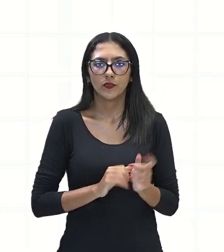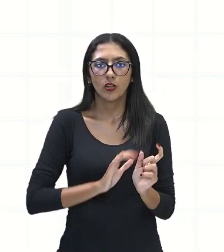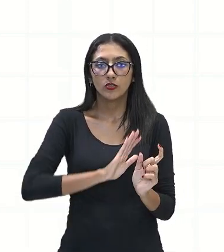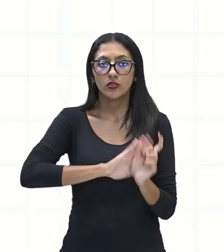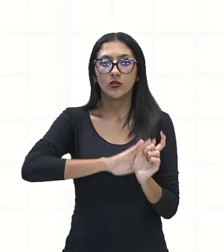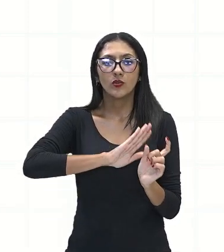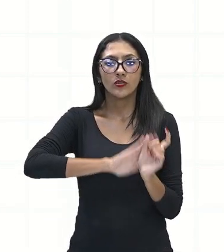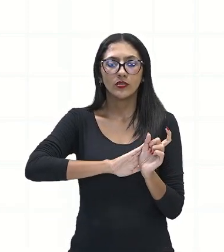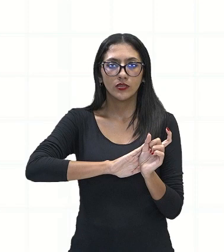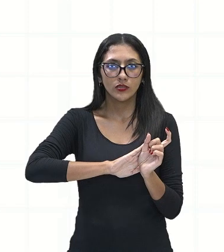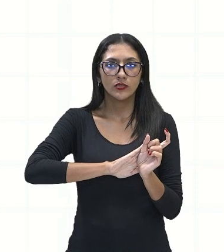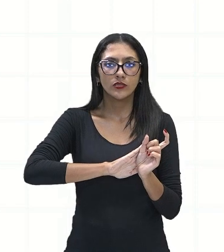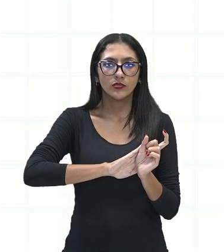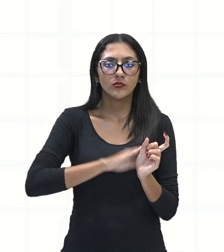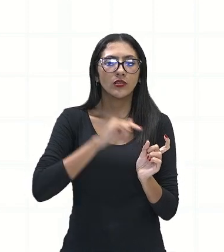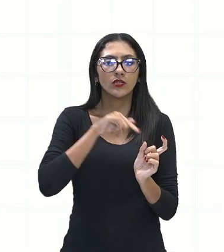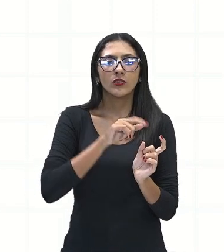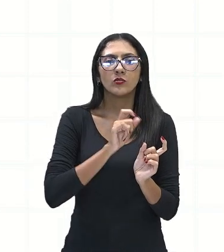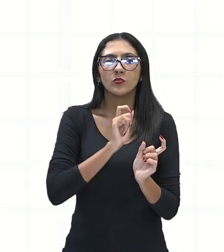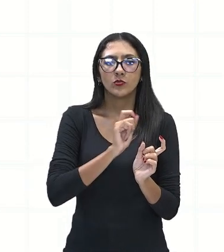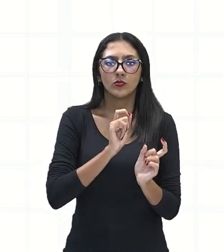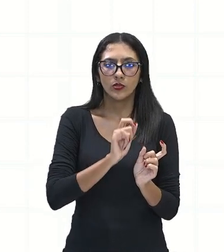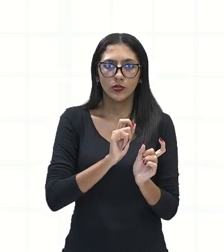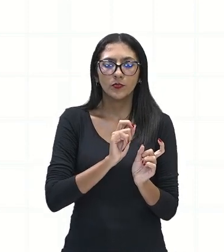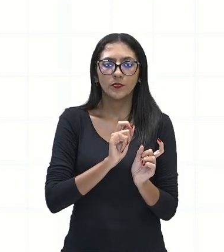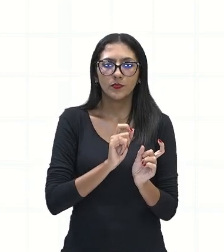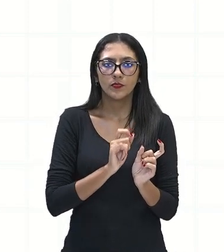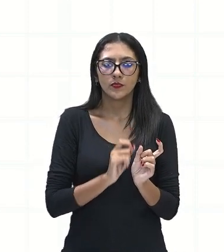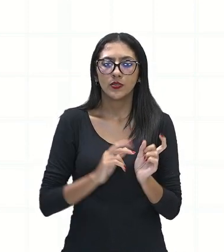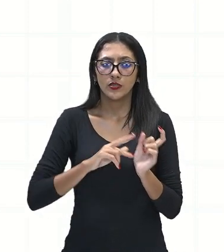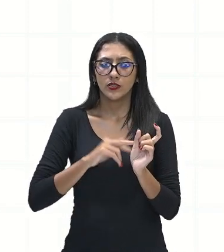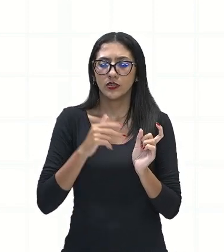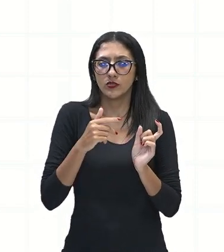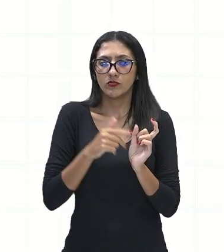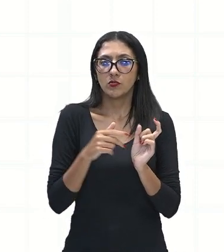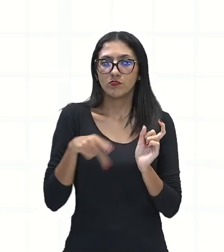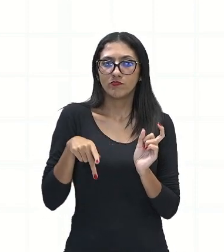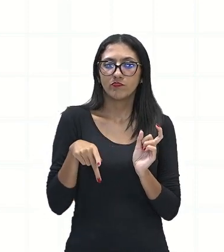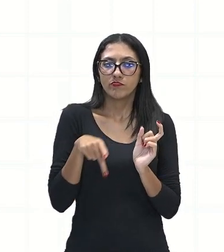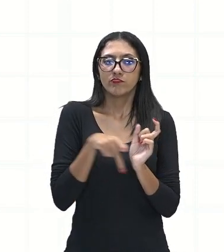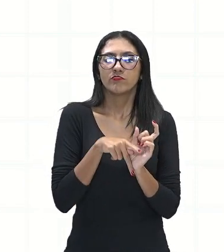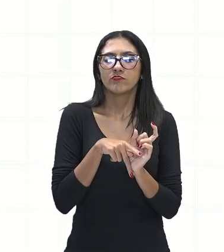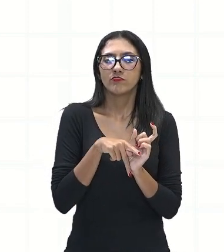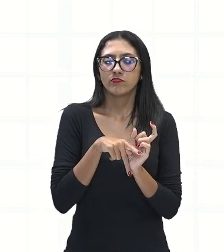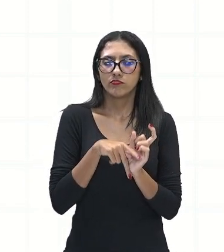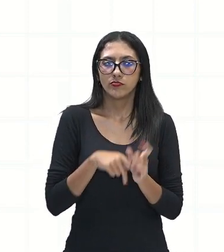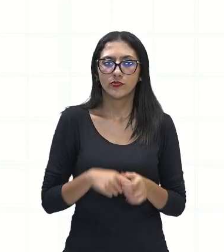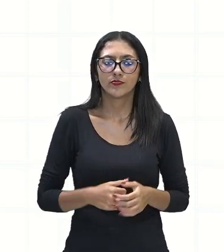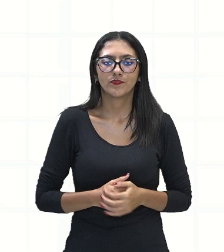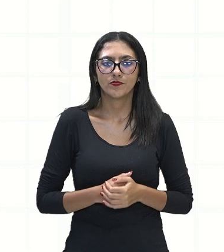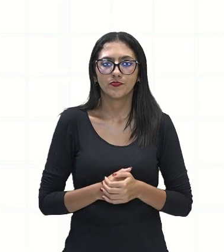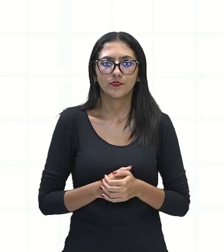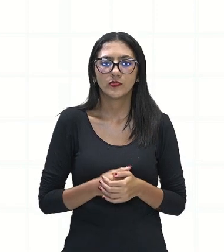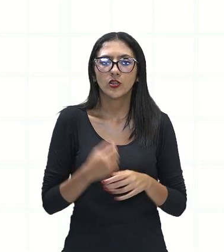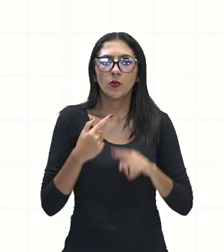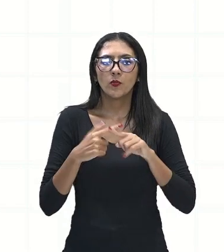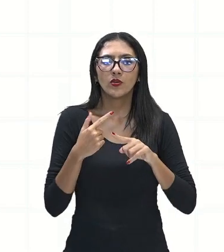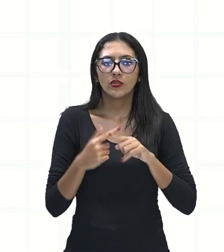significado restrito. Ou seja, o sentido, ele vai estar restrito. Por quê?